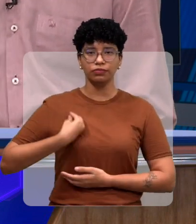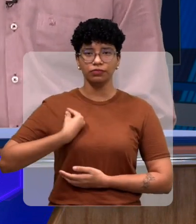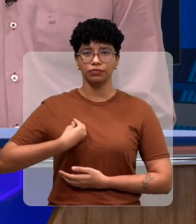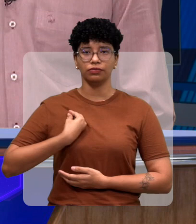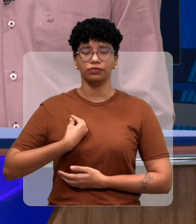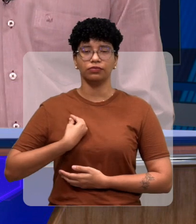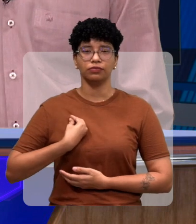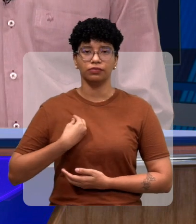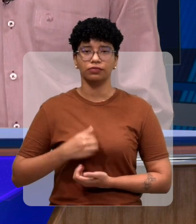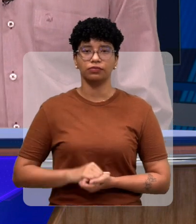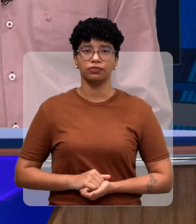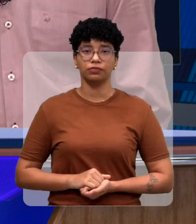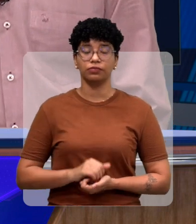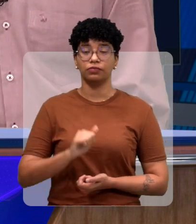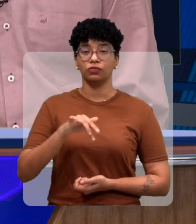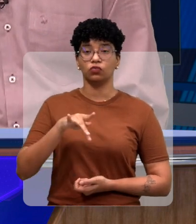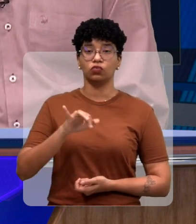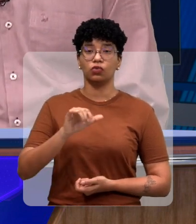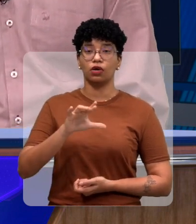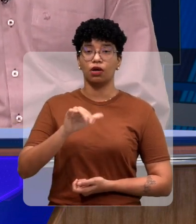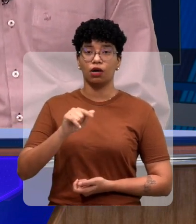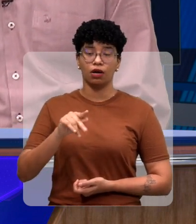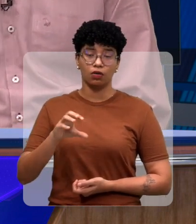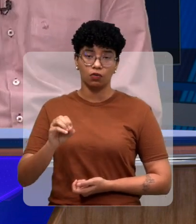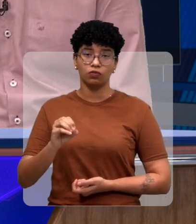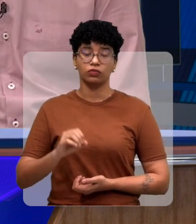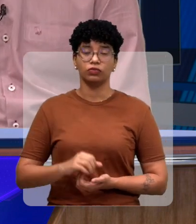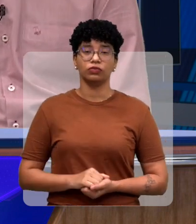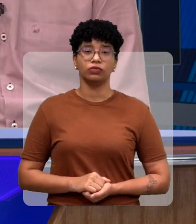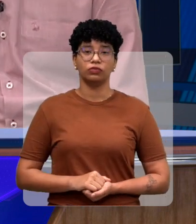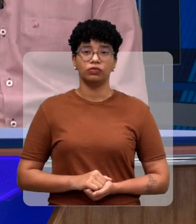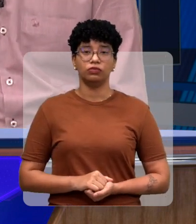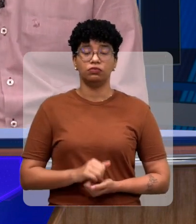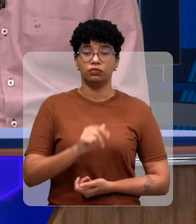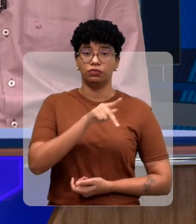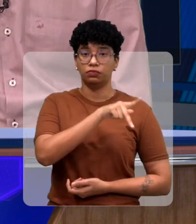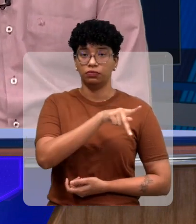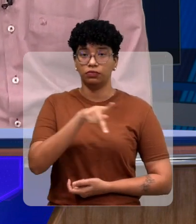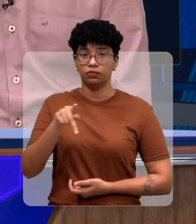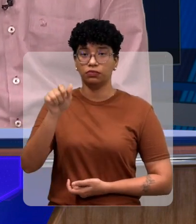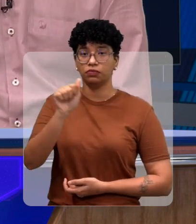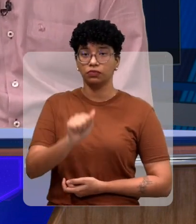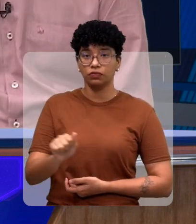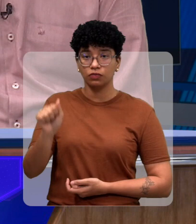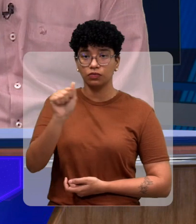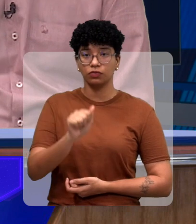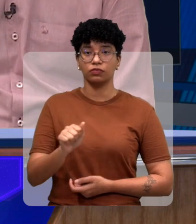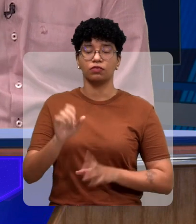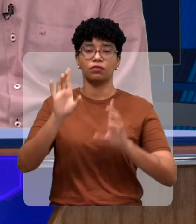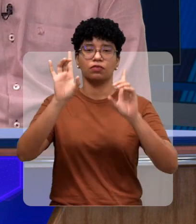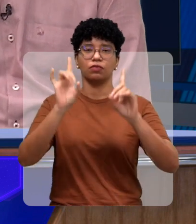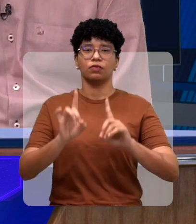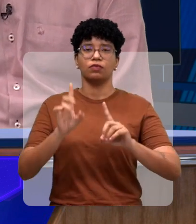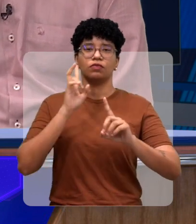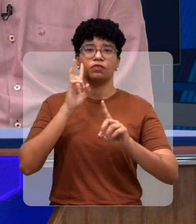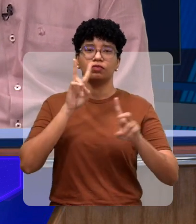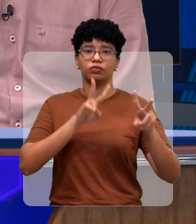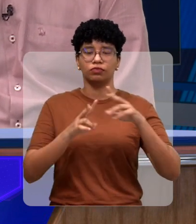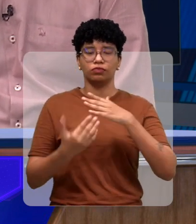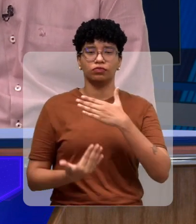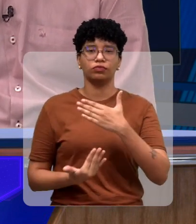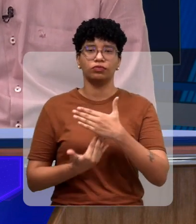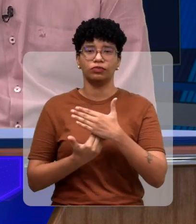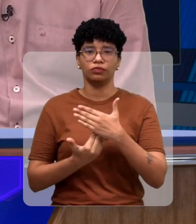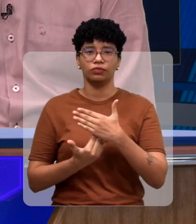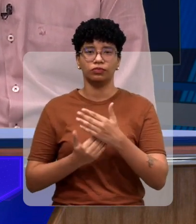bom obrigado mesmo Antônio Carlos Roseno ele que é presidente da associação de deficientes visuais